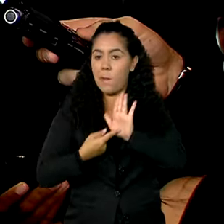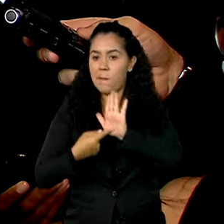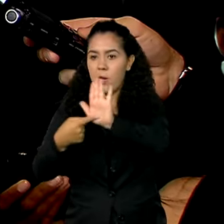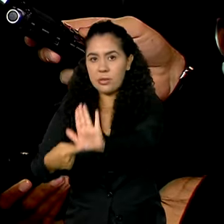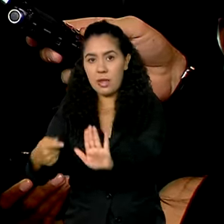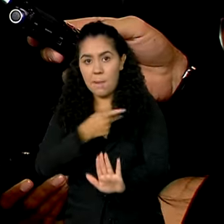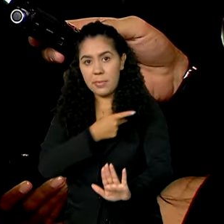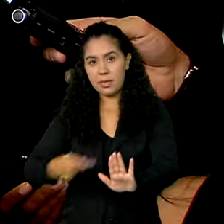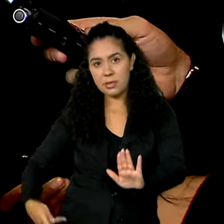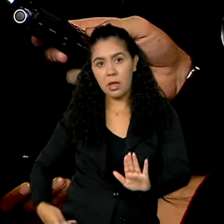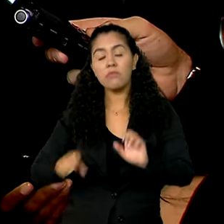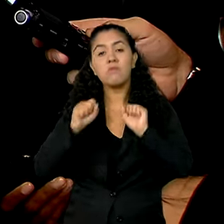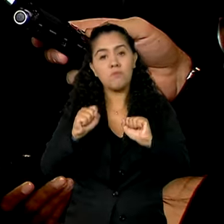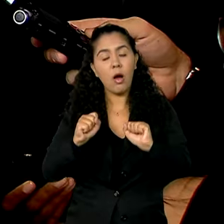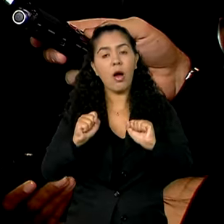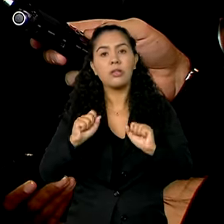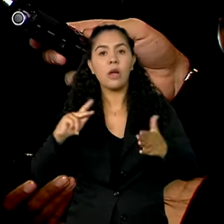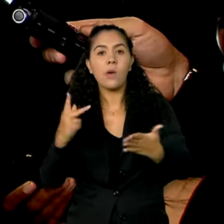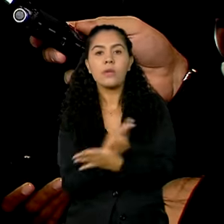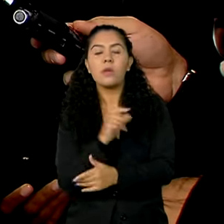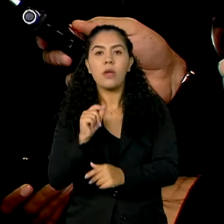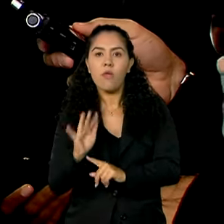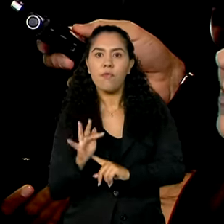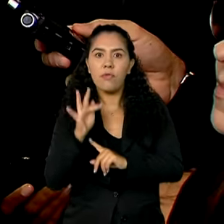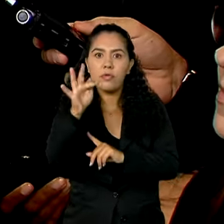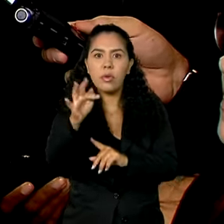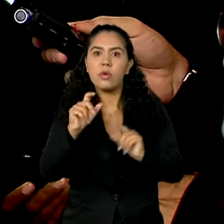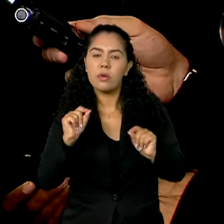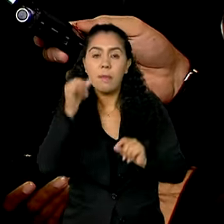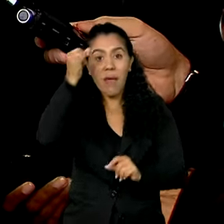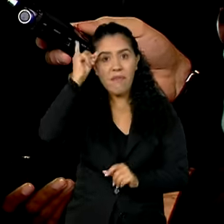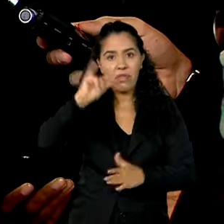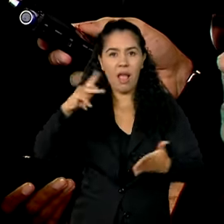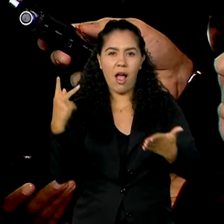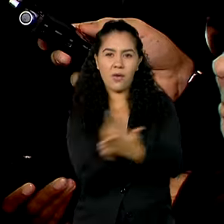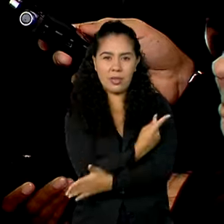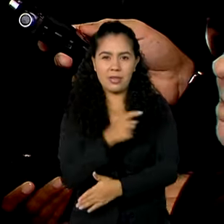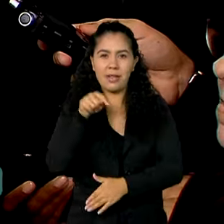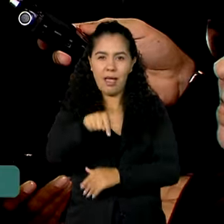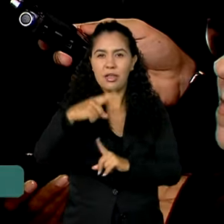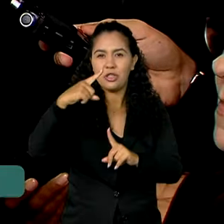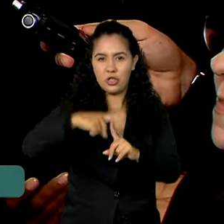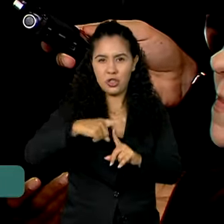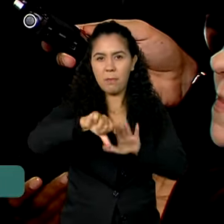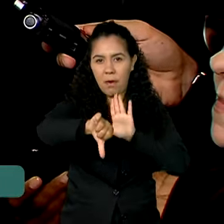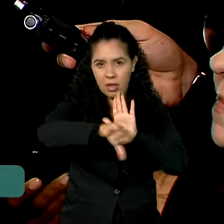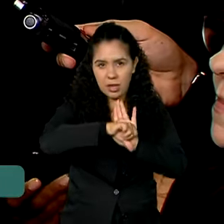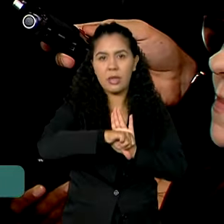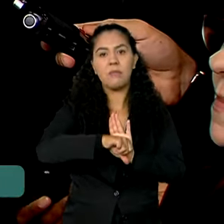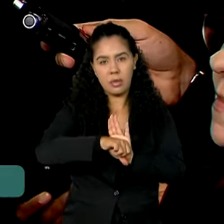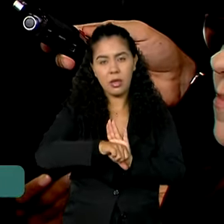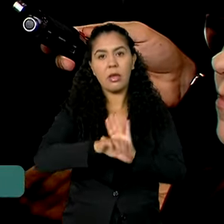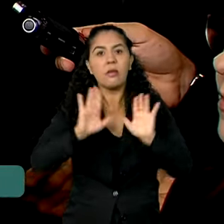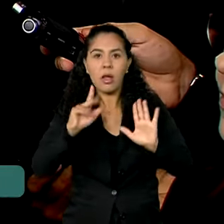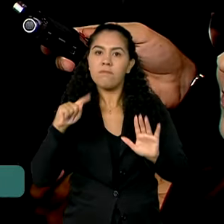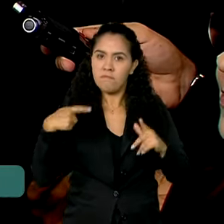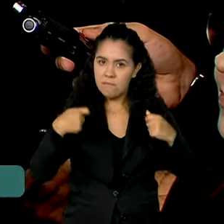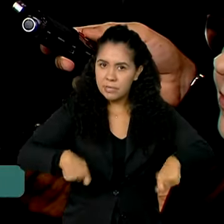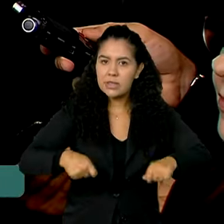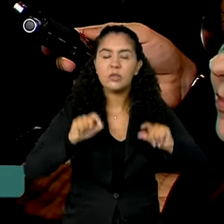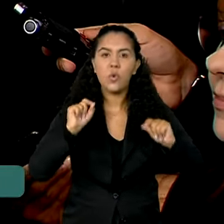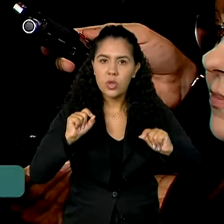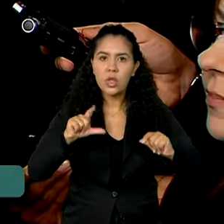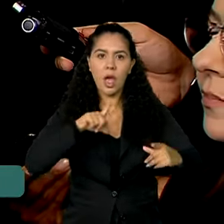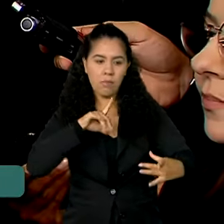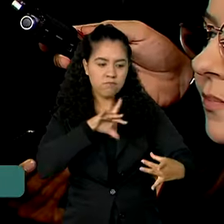futuro operações desse tipo, operações criminosas desse tipo, na medida em que há uma coordenação de esforços entre